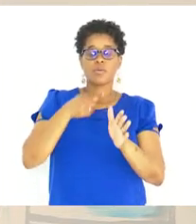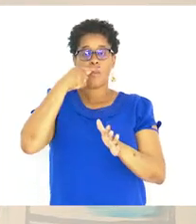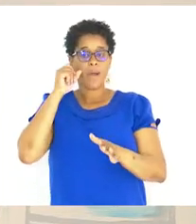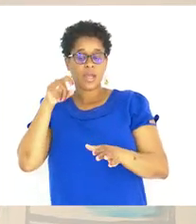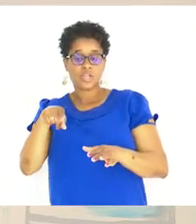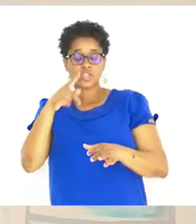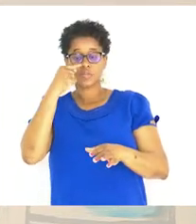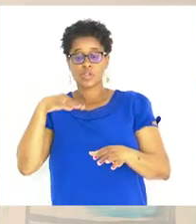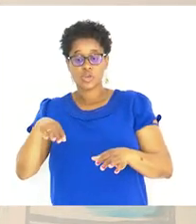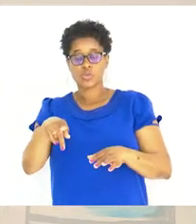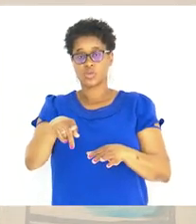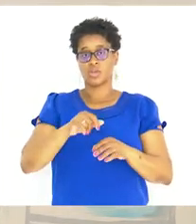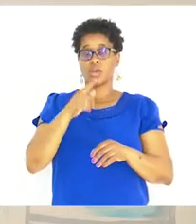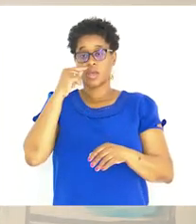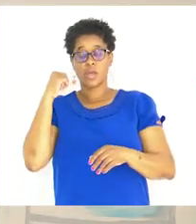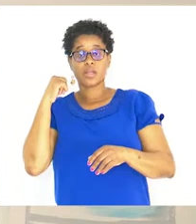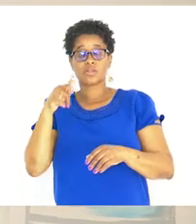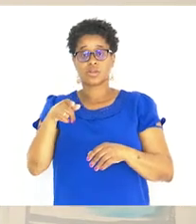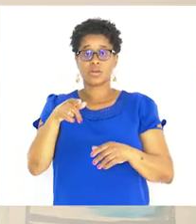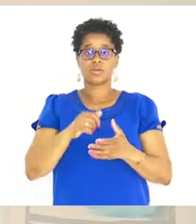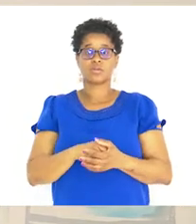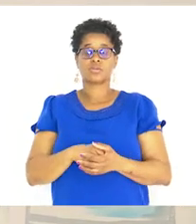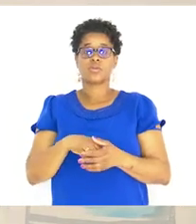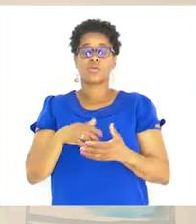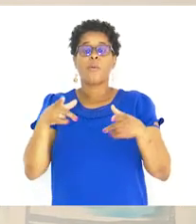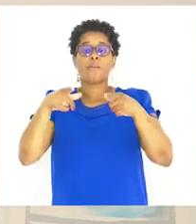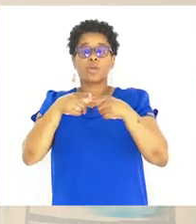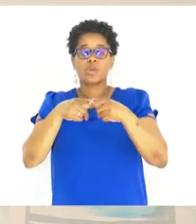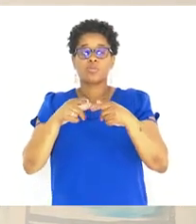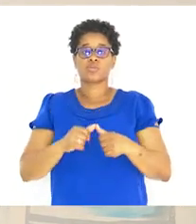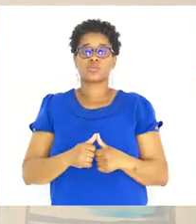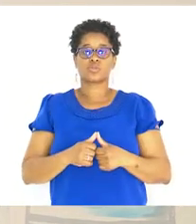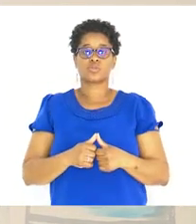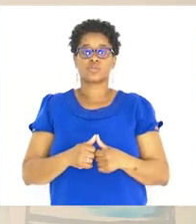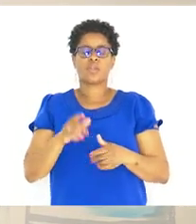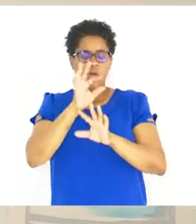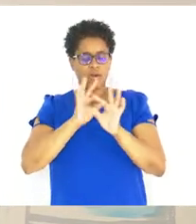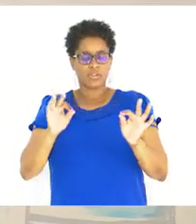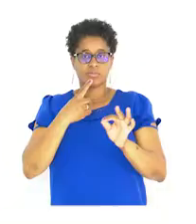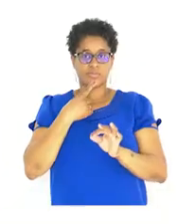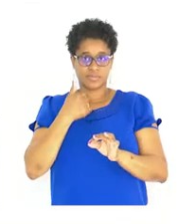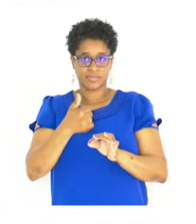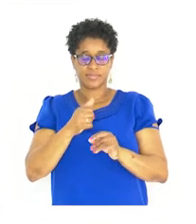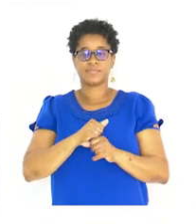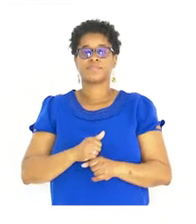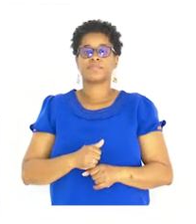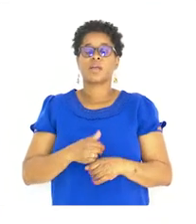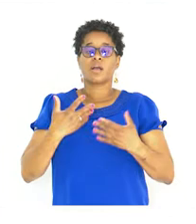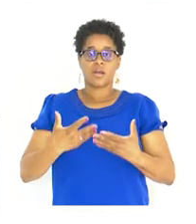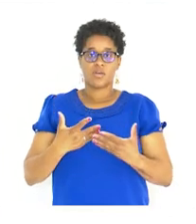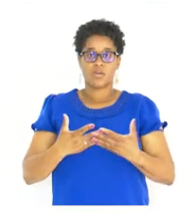pai desta menina Então eles são Primos Perceberam? Ótimo Agora